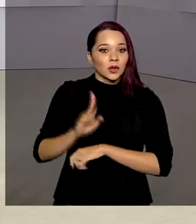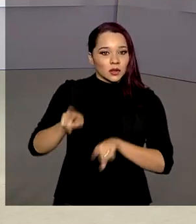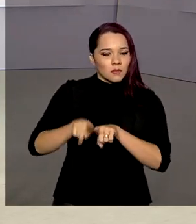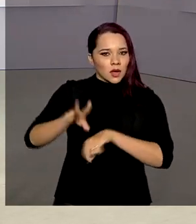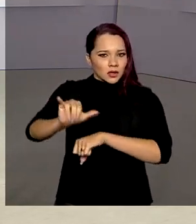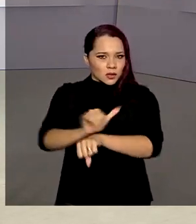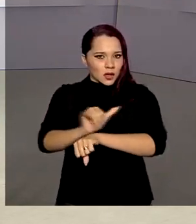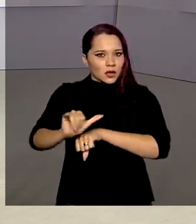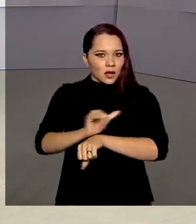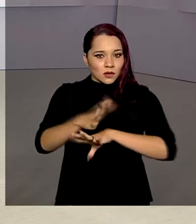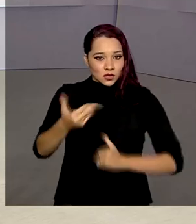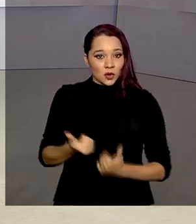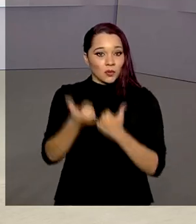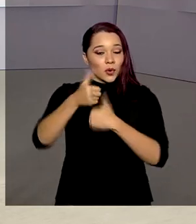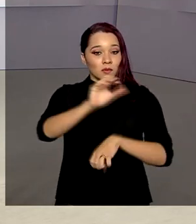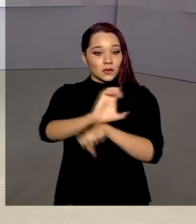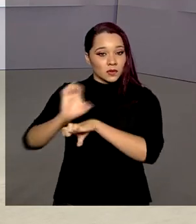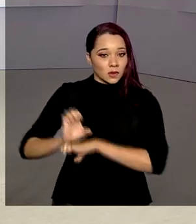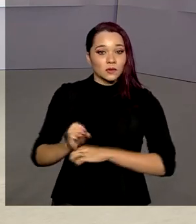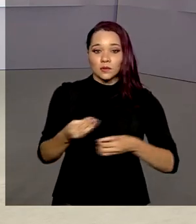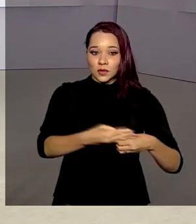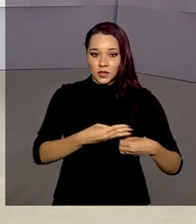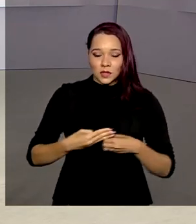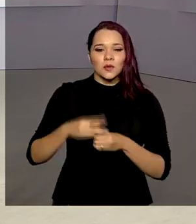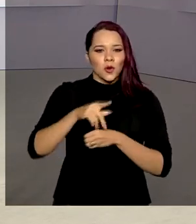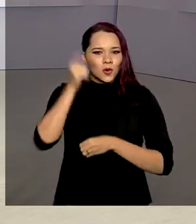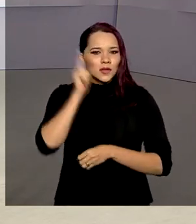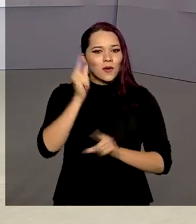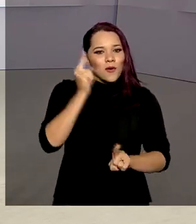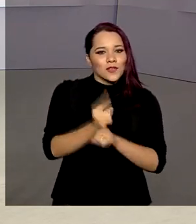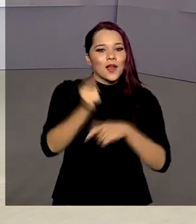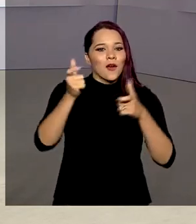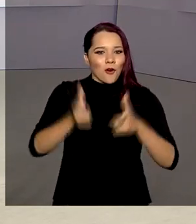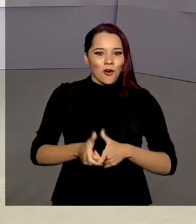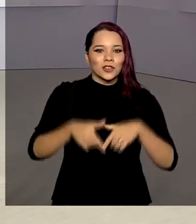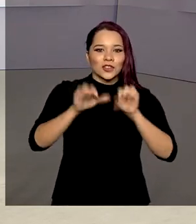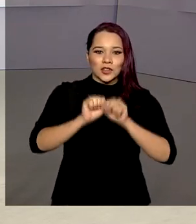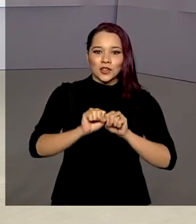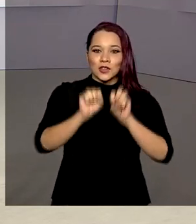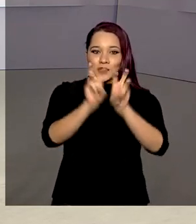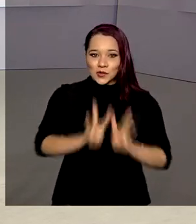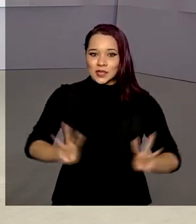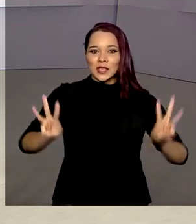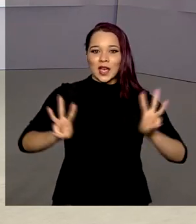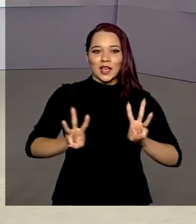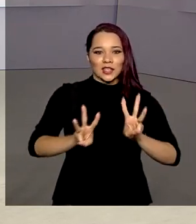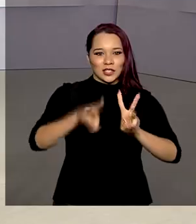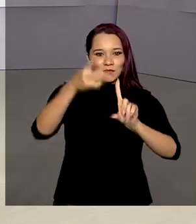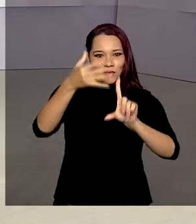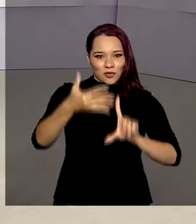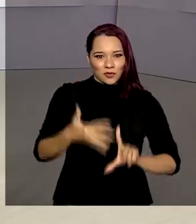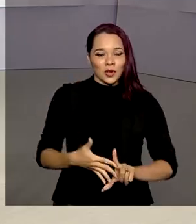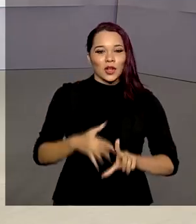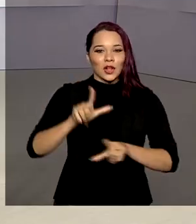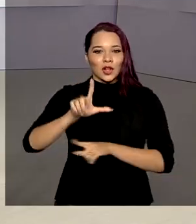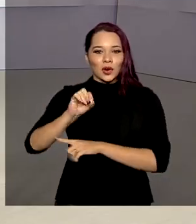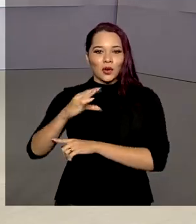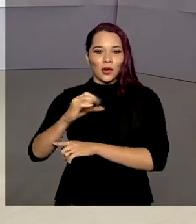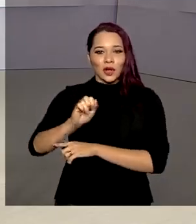também as medidas de apoio aos estados e municípios podem ser encontradas em um só lugar na plataforma eletrônica